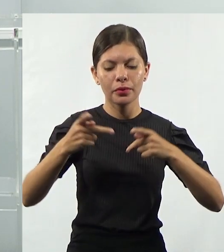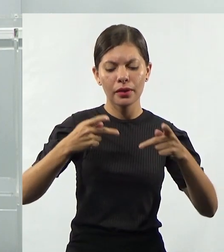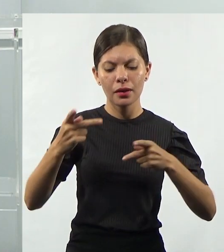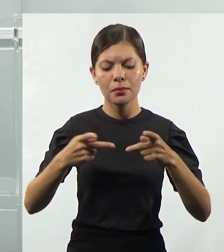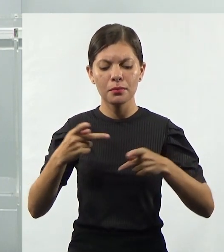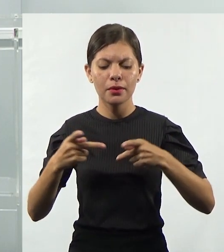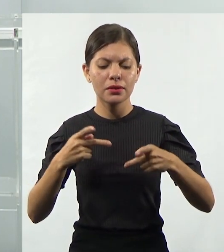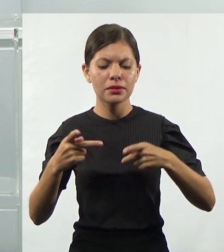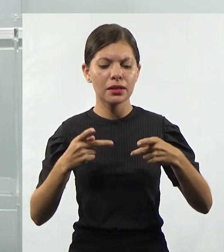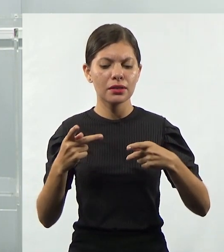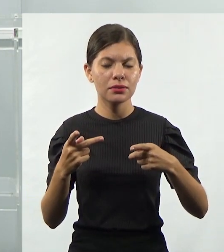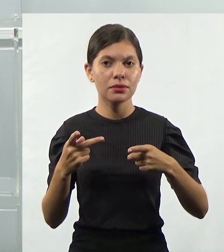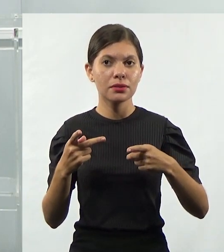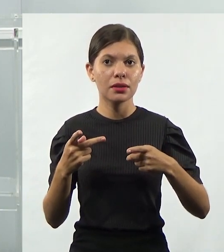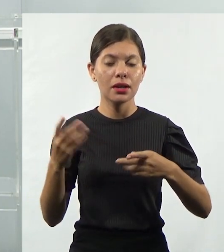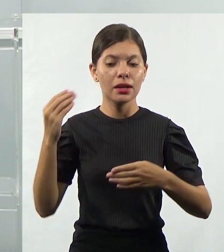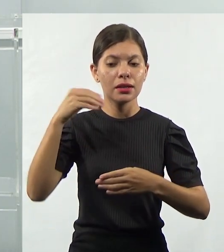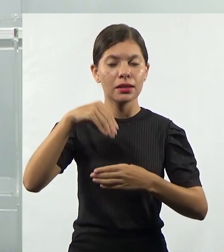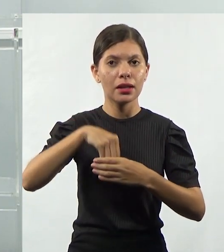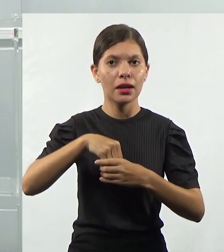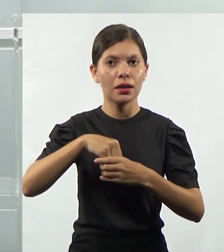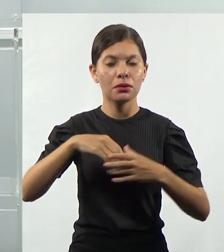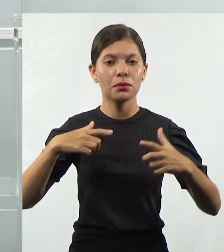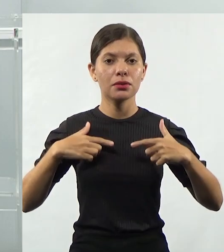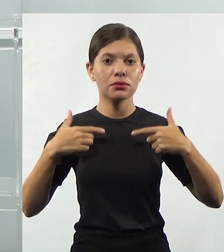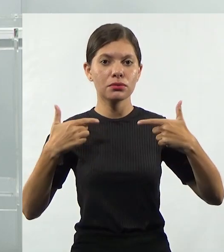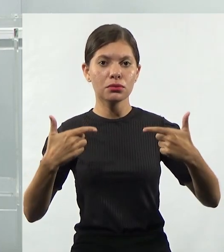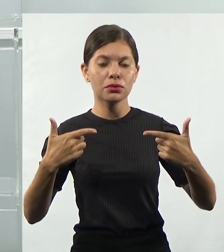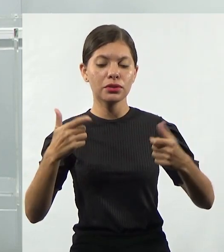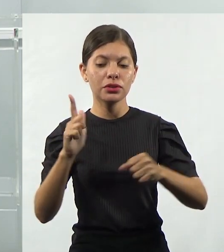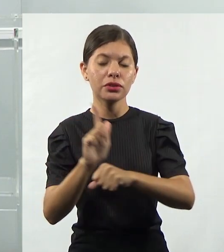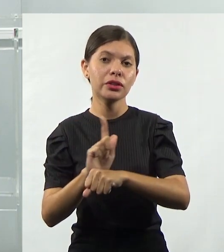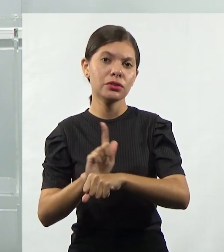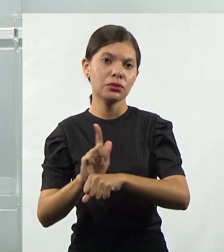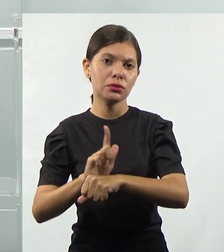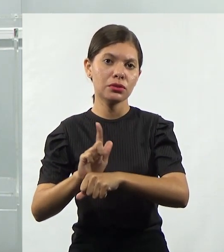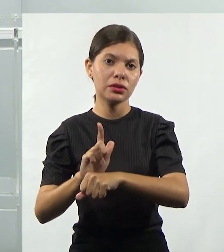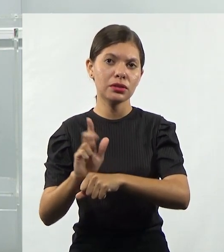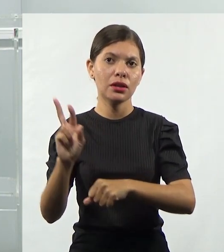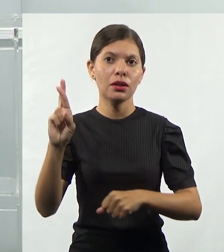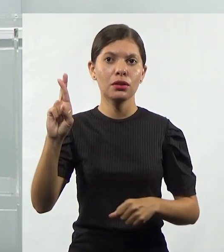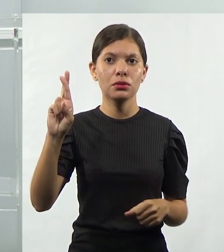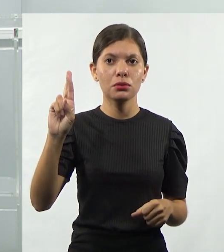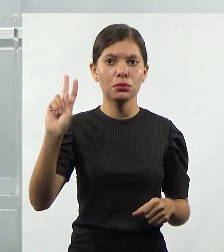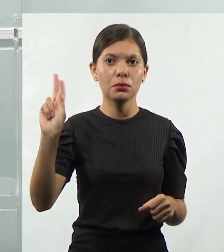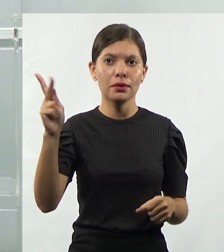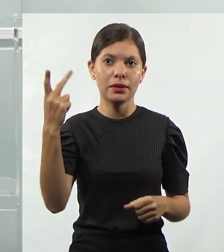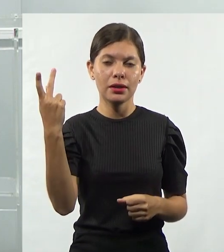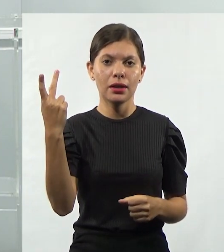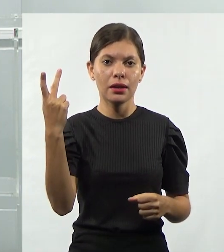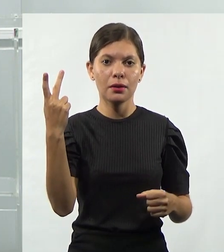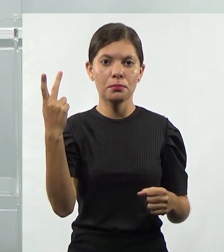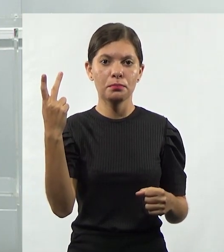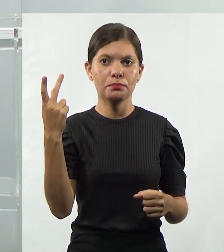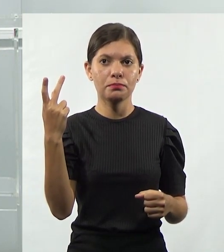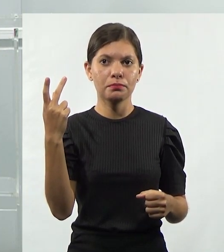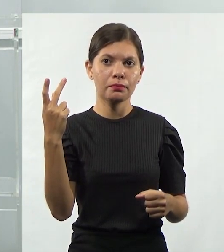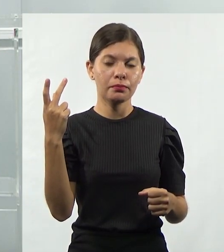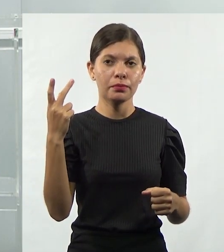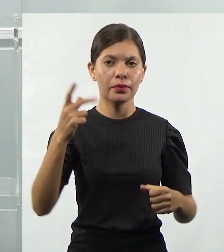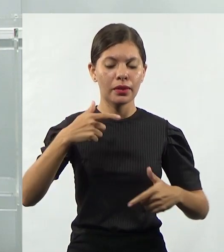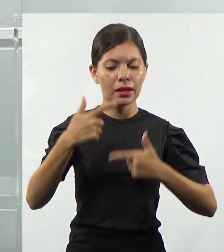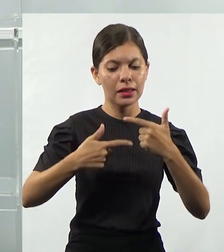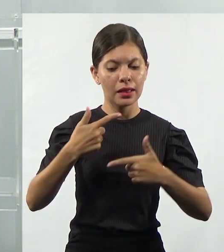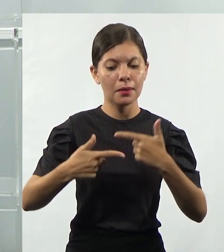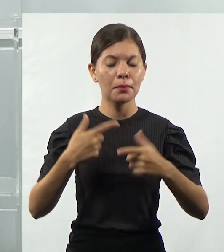ações que são tomadas pelos gestores de recursos humanos, que também podem e devem estar trabalhando com esse